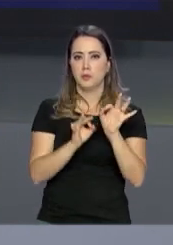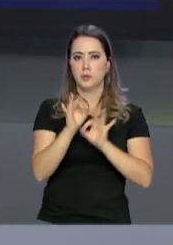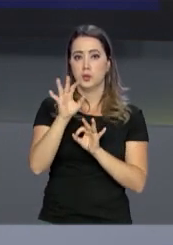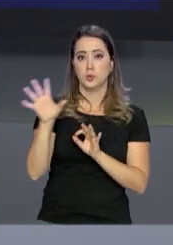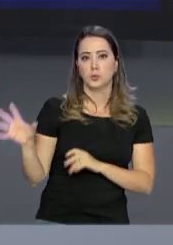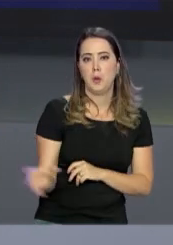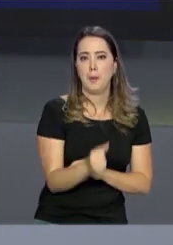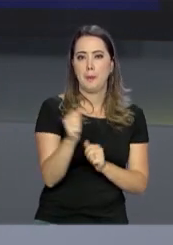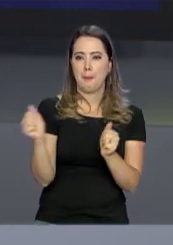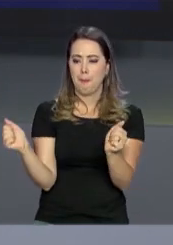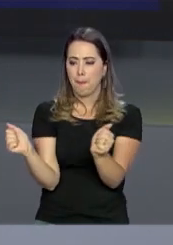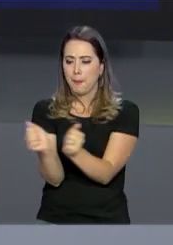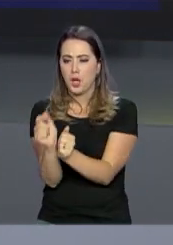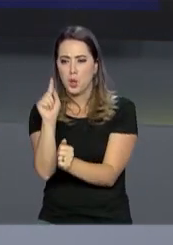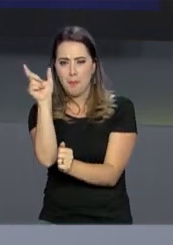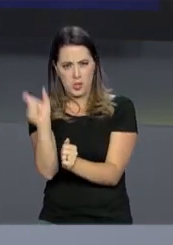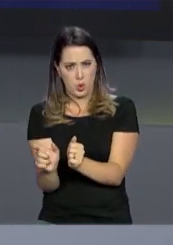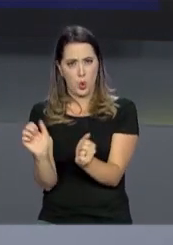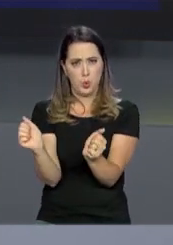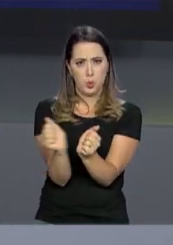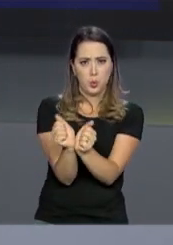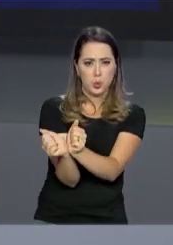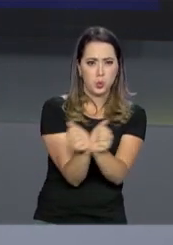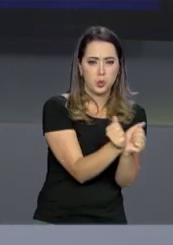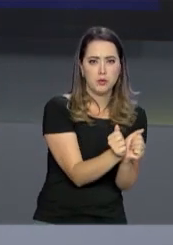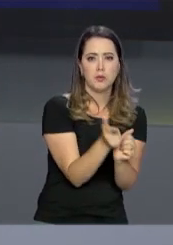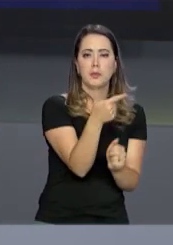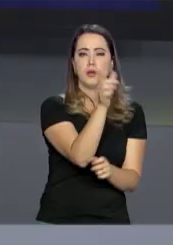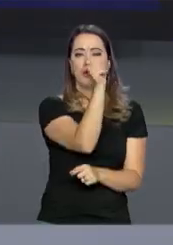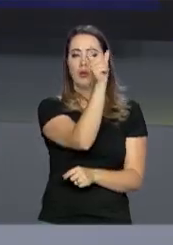Pessoas. A repórter Raíssa Lopes tem as informações.